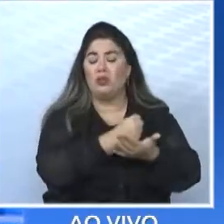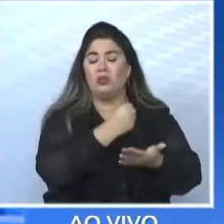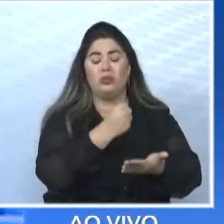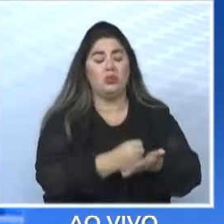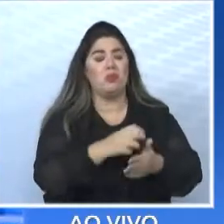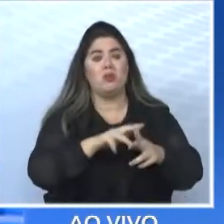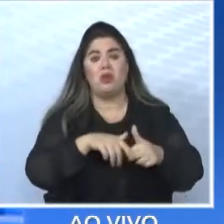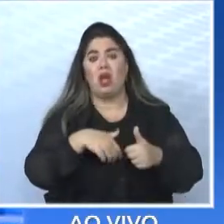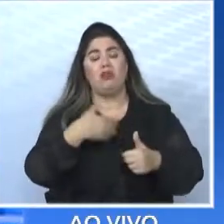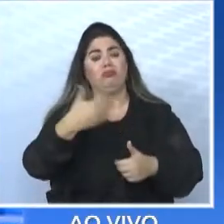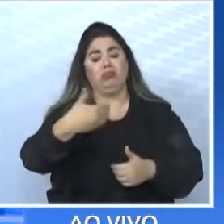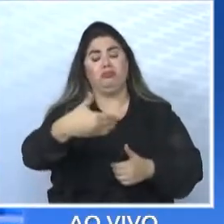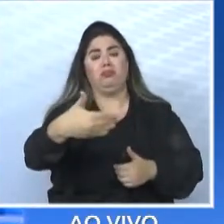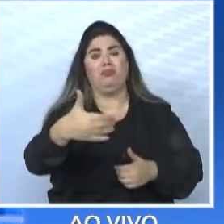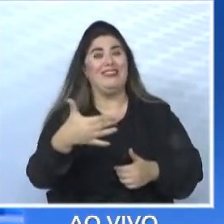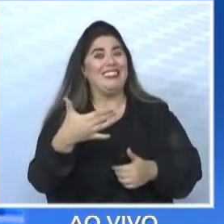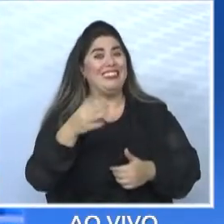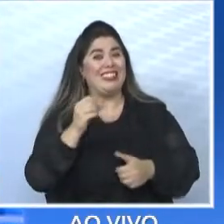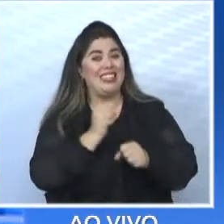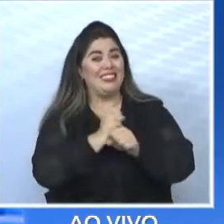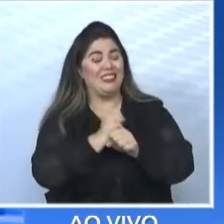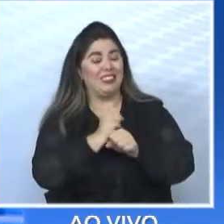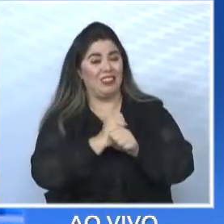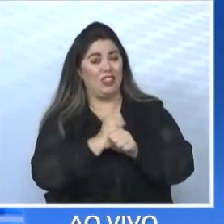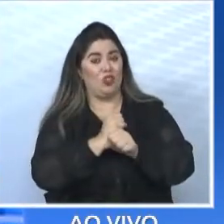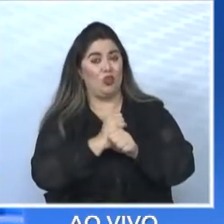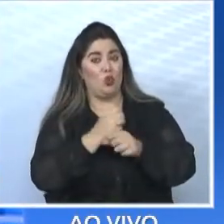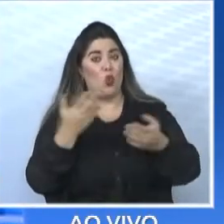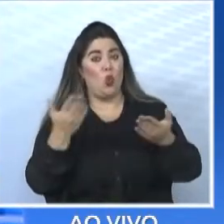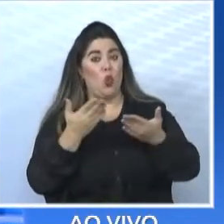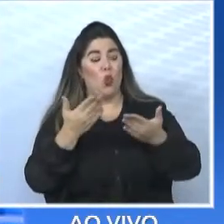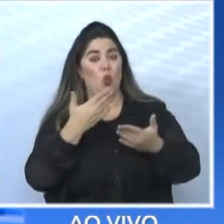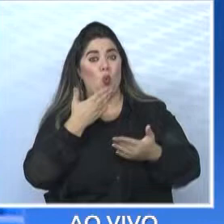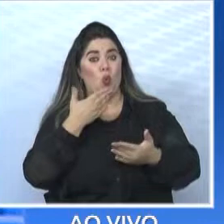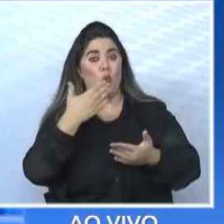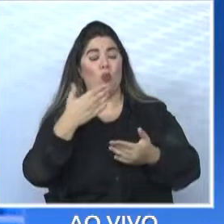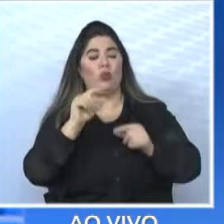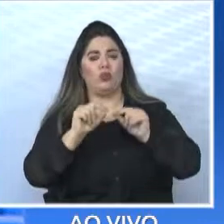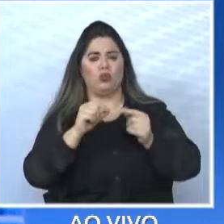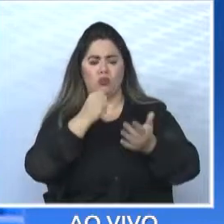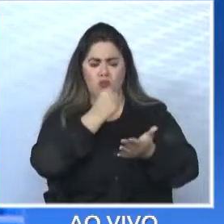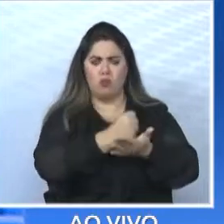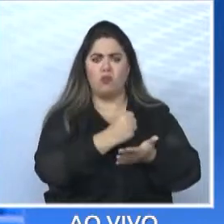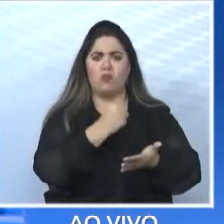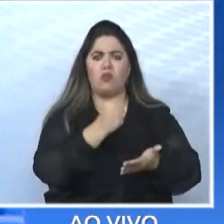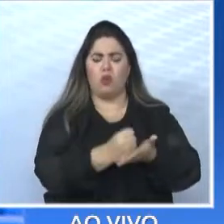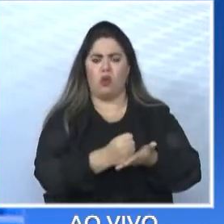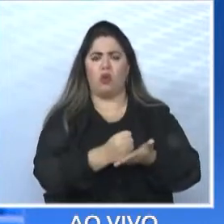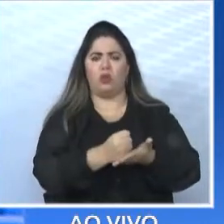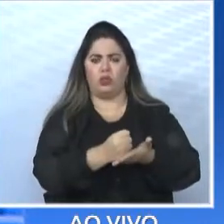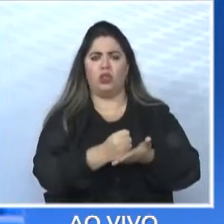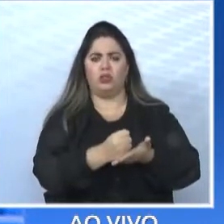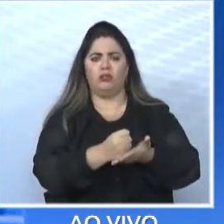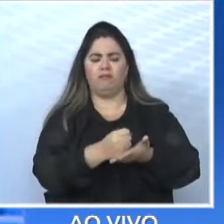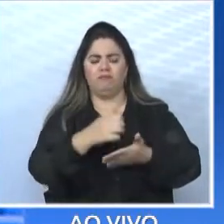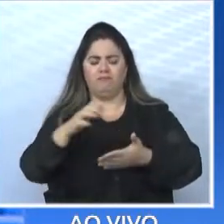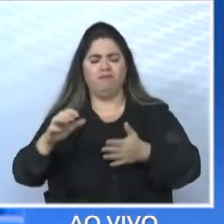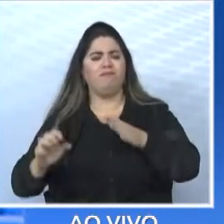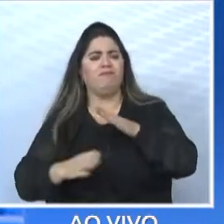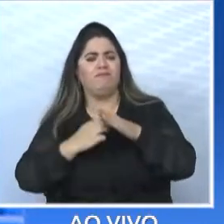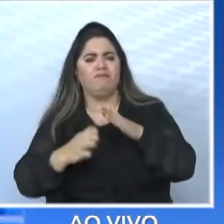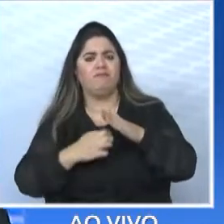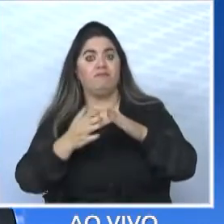Hoje nós vamos fazer o seguinte, exigir o cumprimento do contrato. E vamos negociar com empresas para trazer algumas melhorias. Quer ver um exemplo?